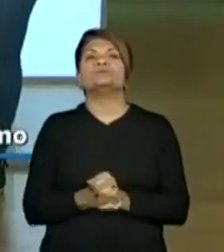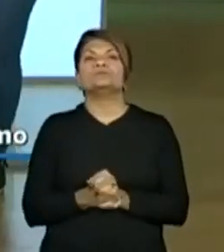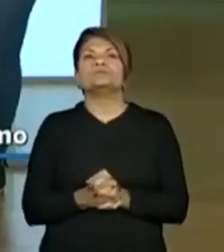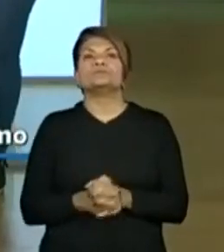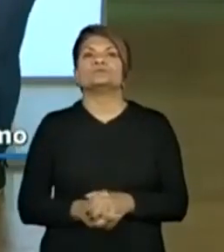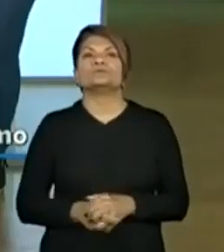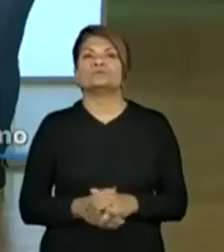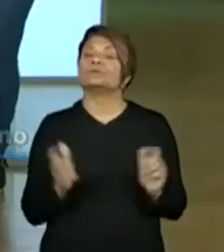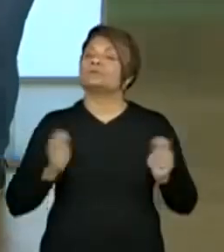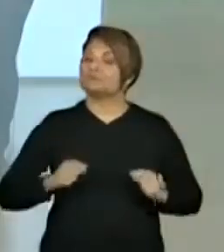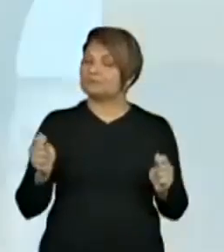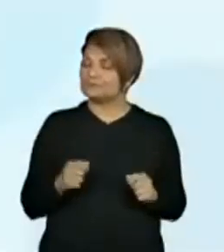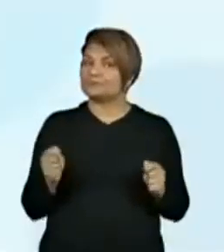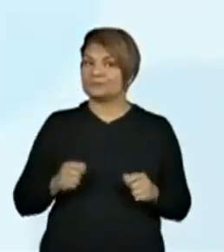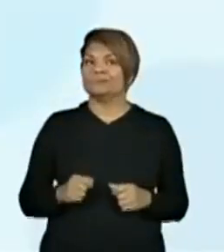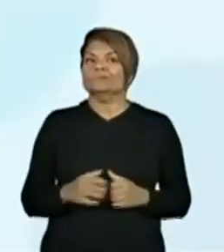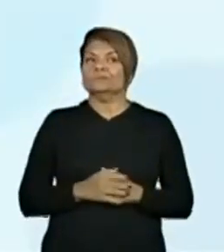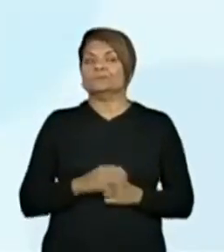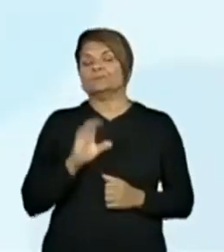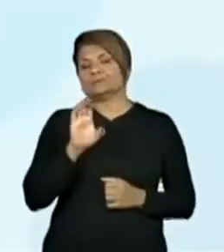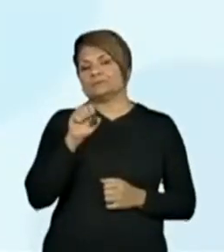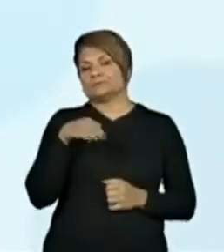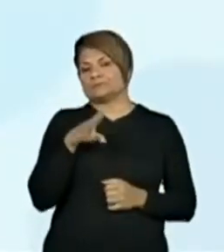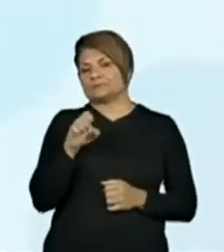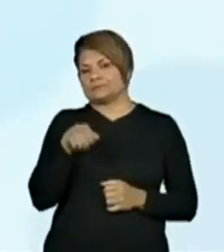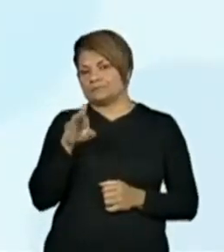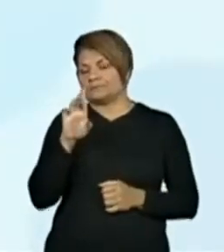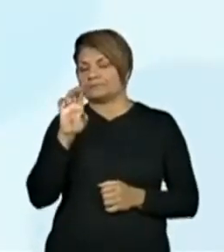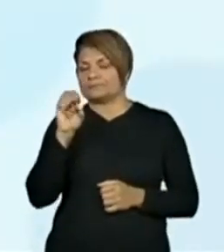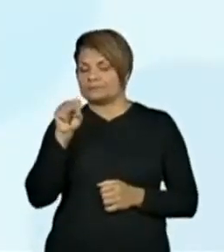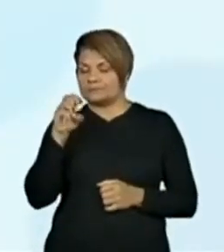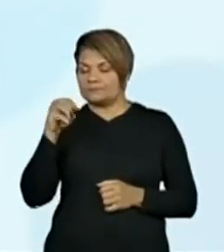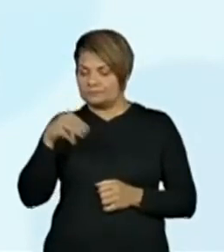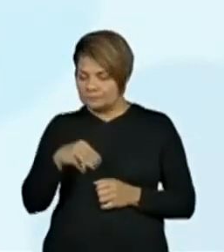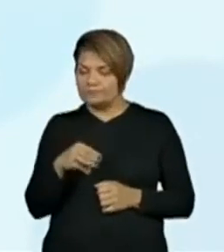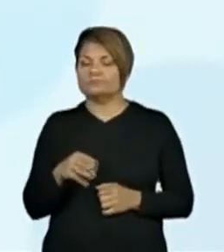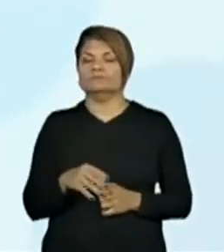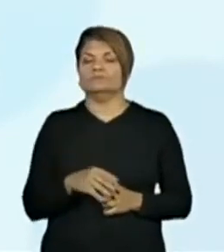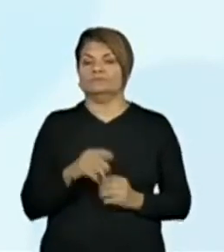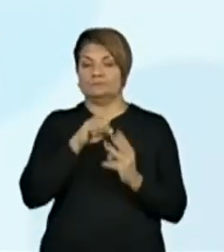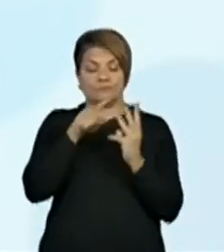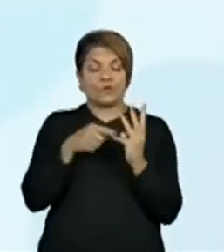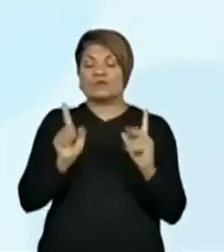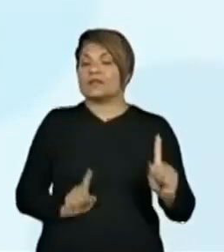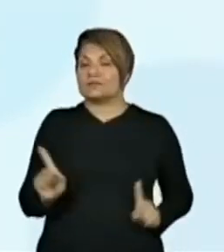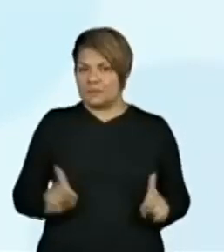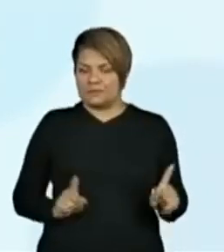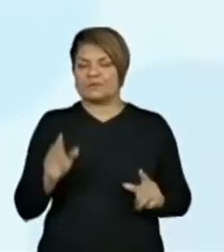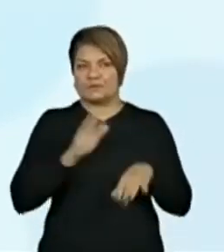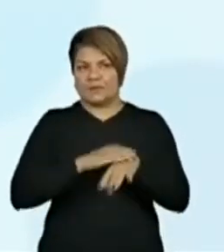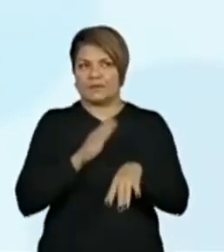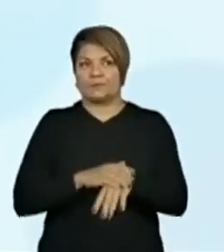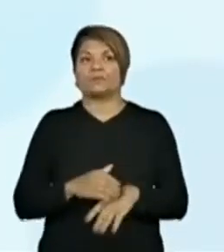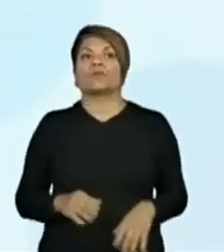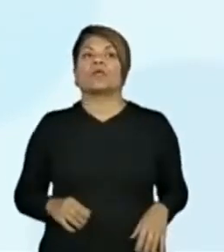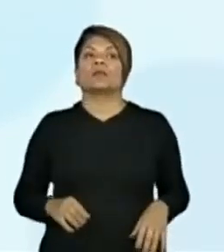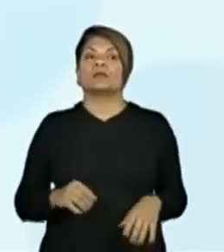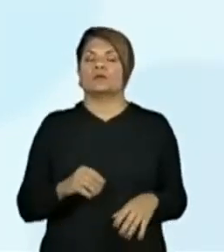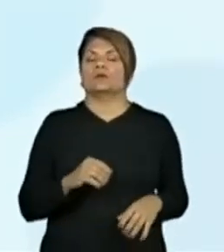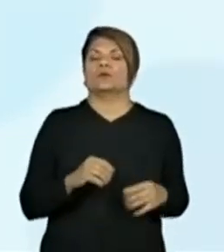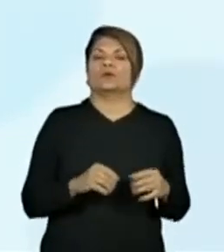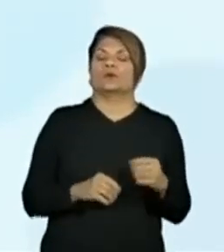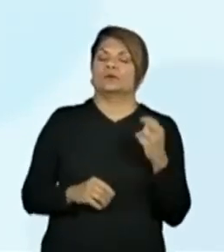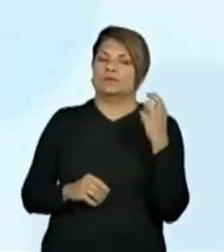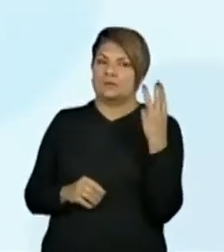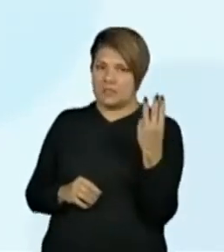números que o Emerson, a Grace e a Eliane conseguiram formar. Eles colocaram o 3